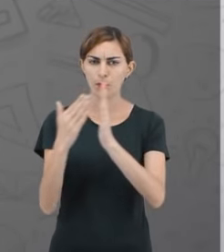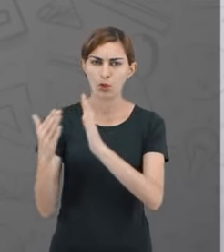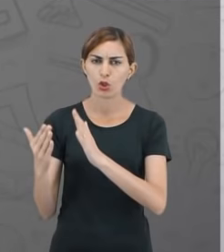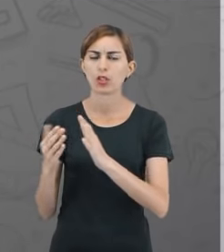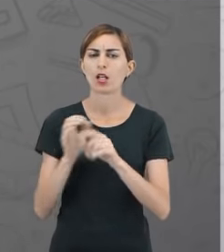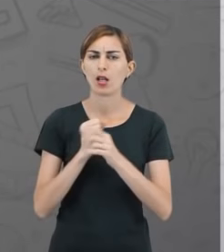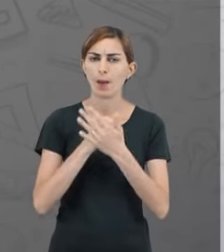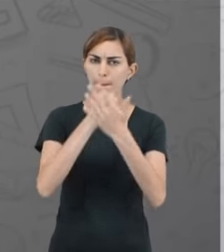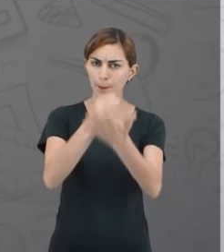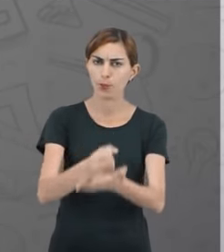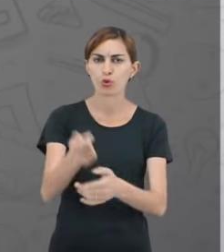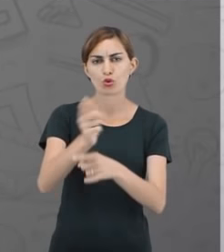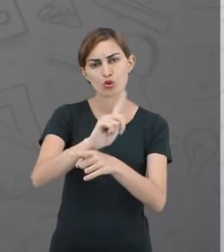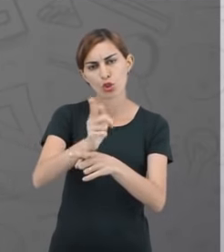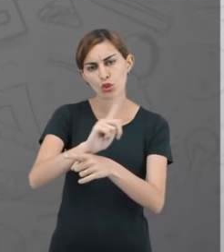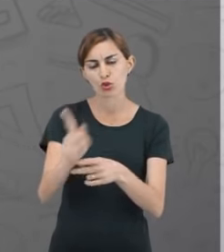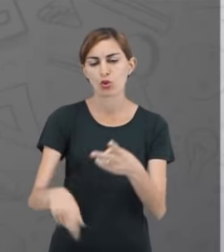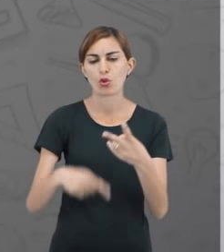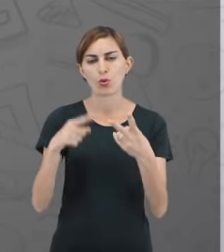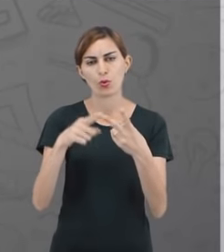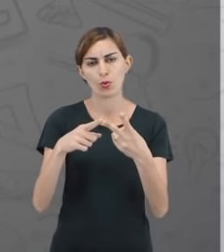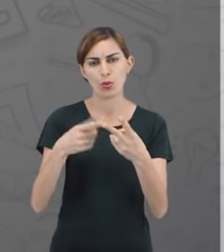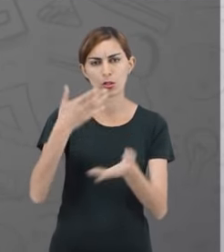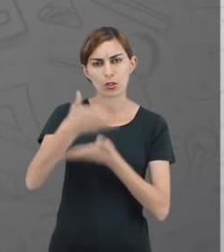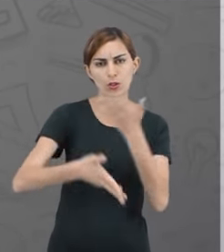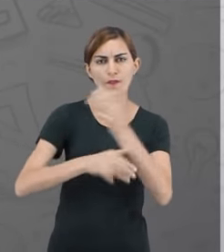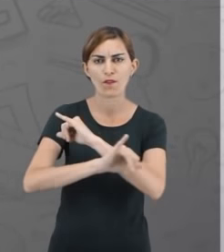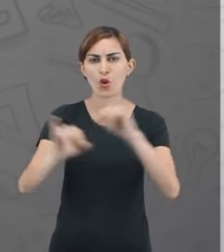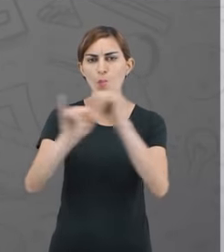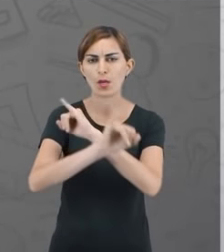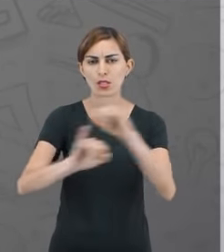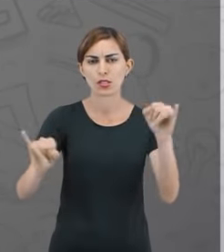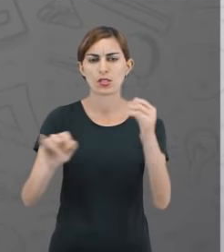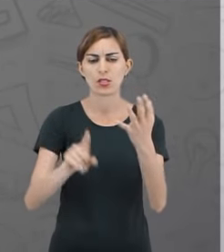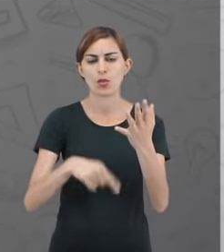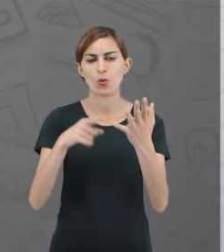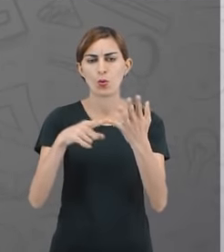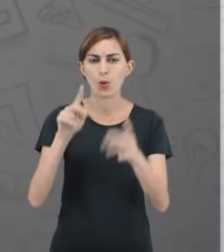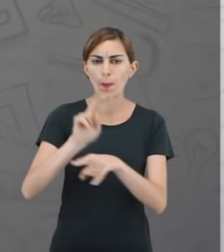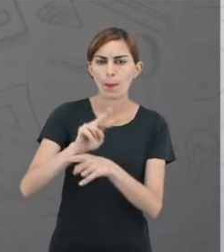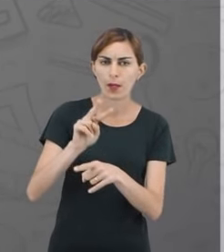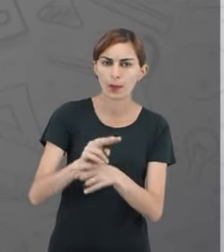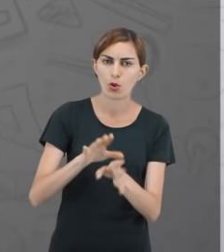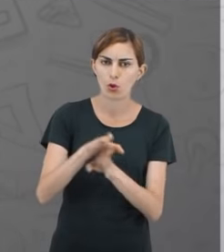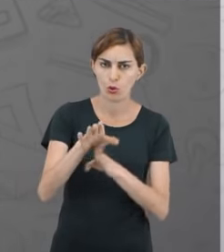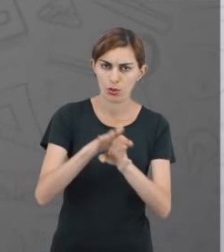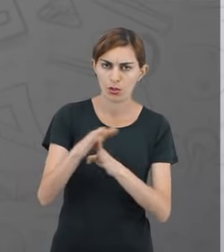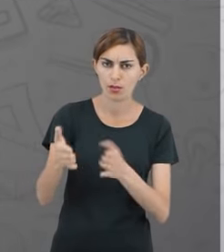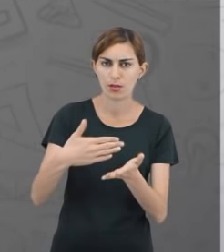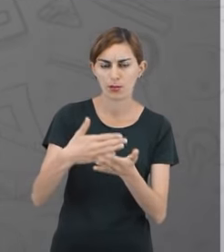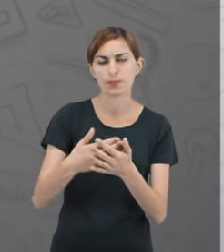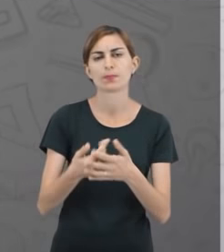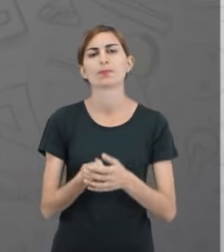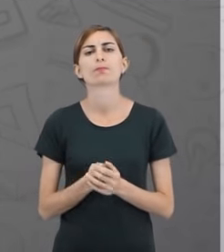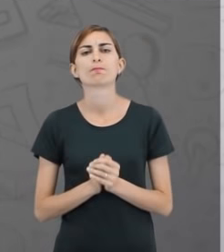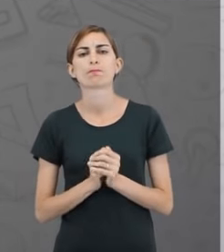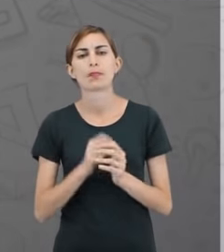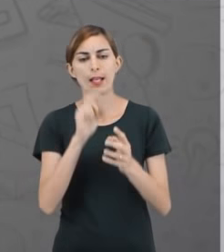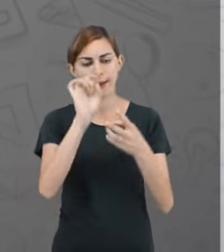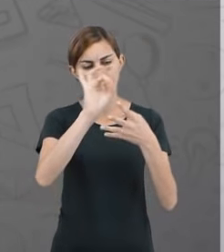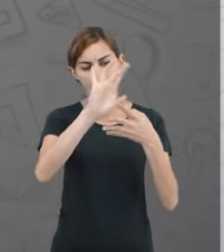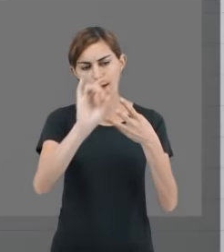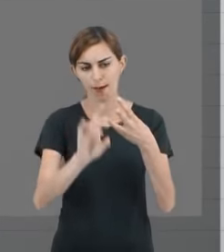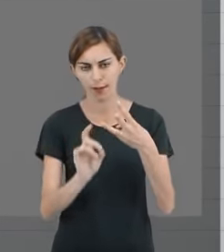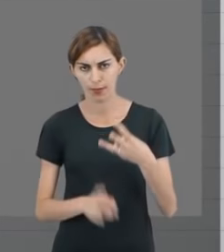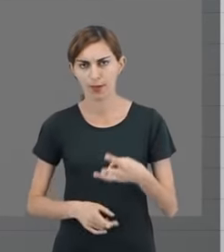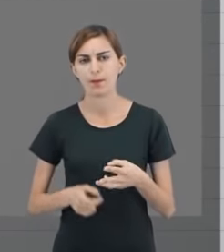módulo de apoio à gestão, o módulo de tratamento da informação e o módulo de preservação e orientação ao usual. Cada módulo